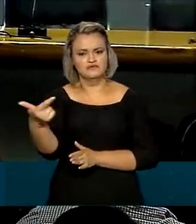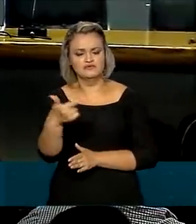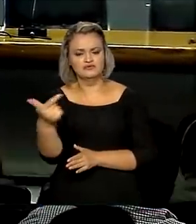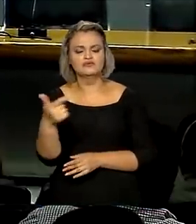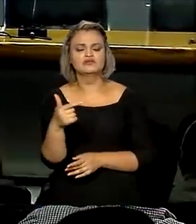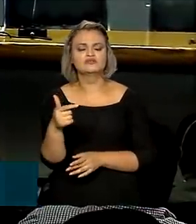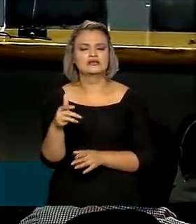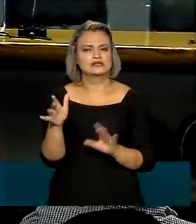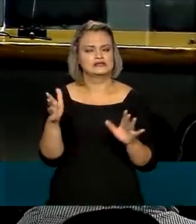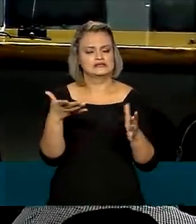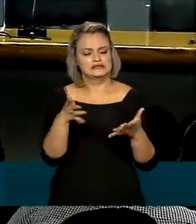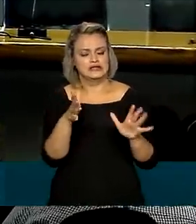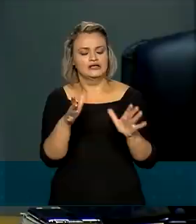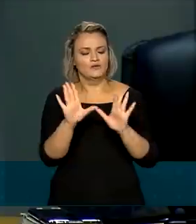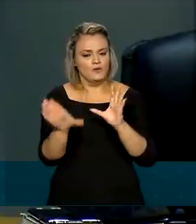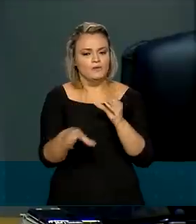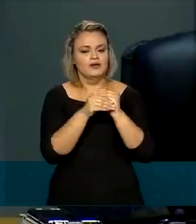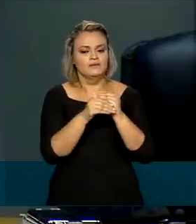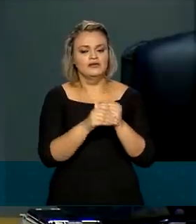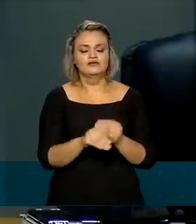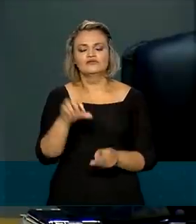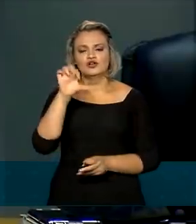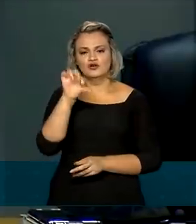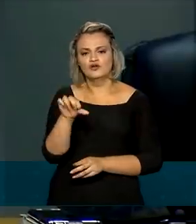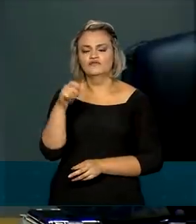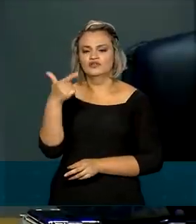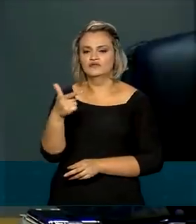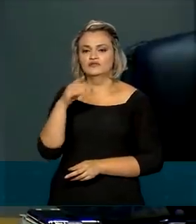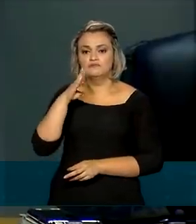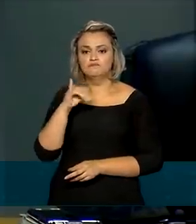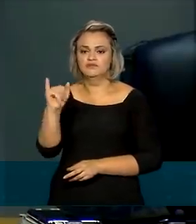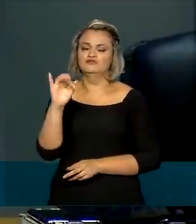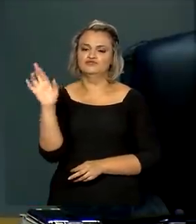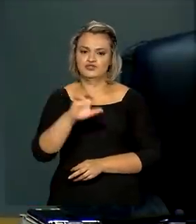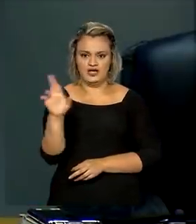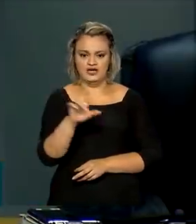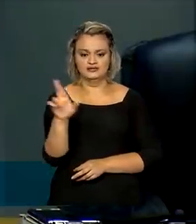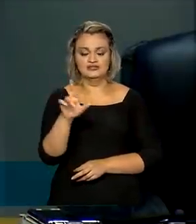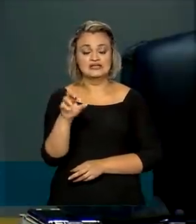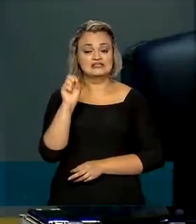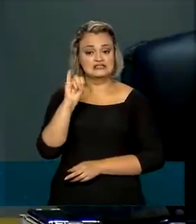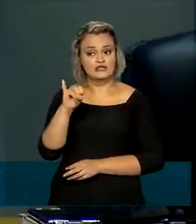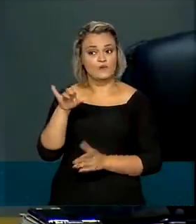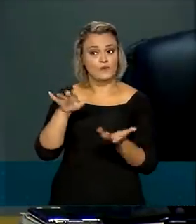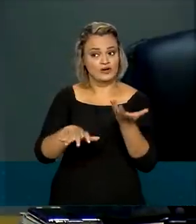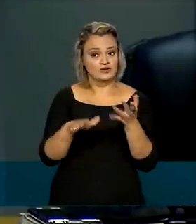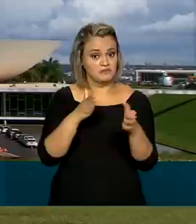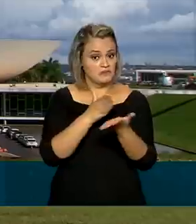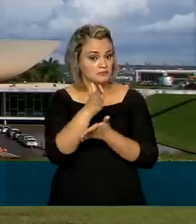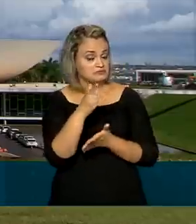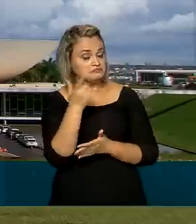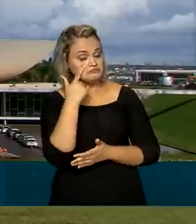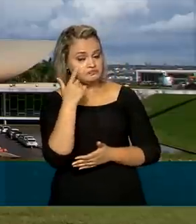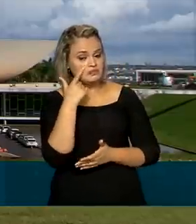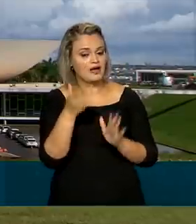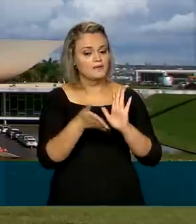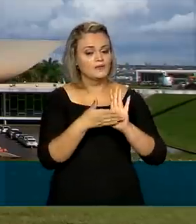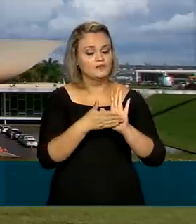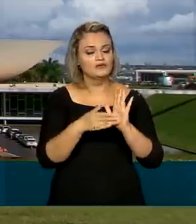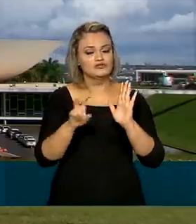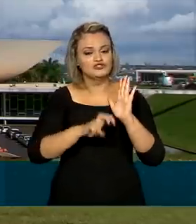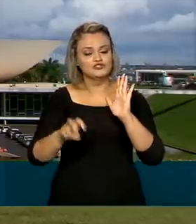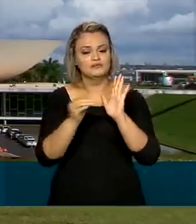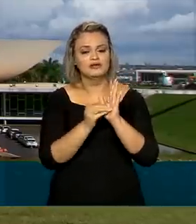terá um espaço adicional de quase 92 bilhões de reais caso o Congresso Nacional aprove a proposta de